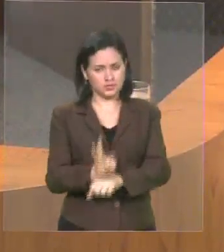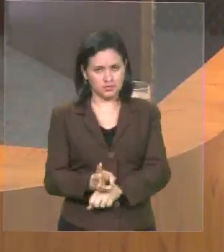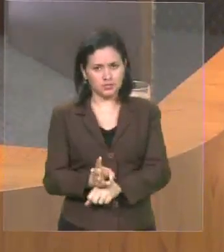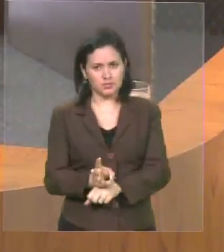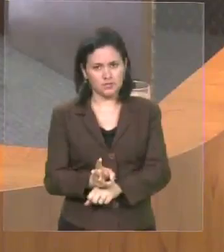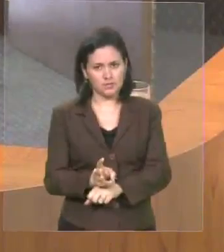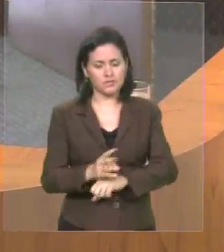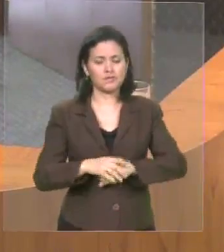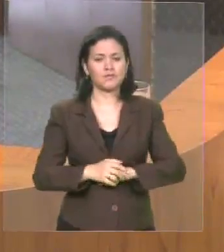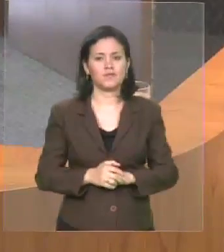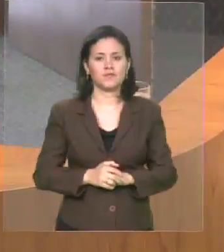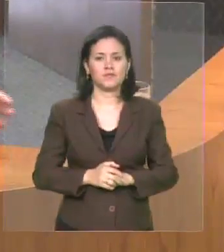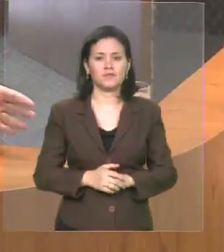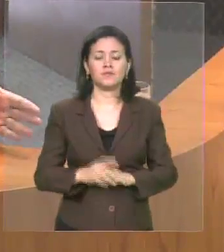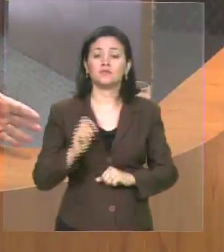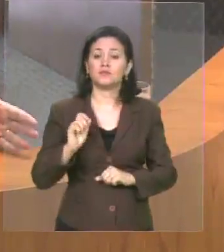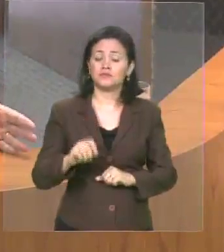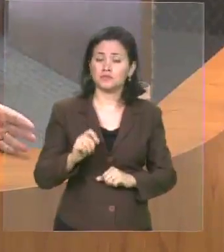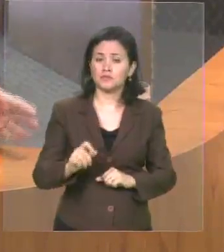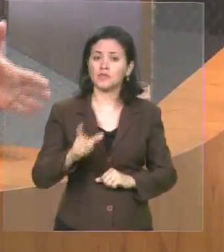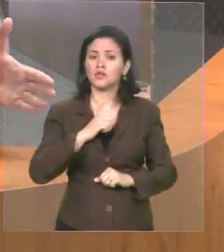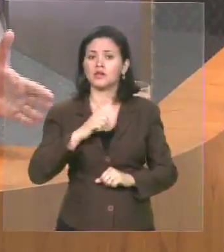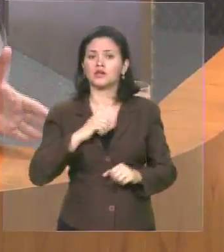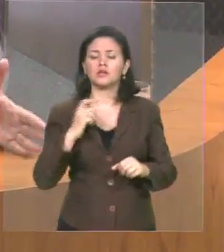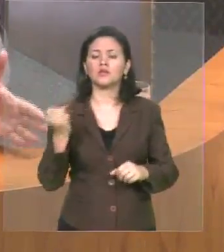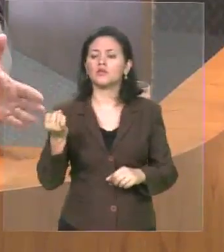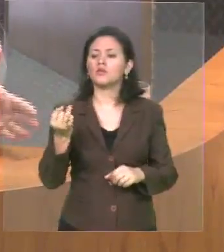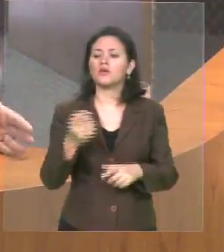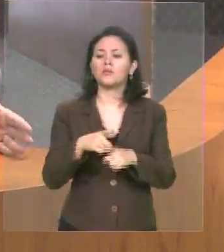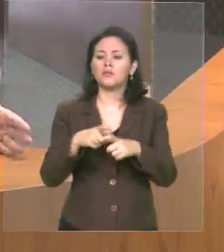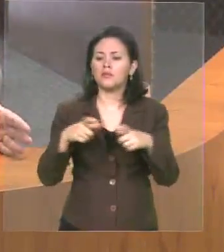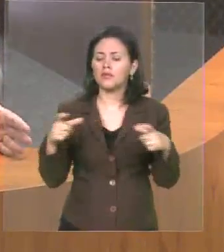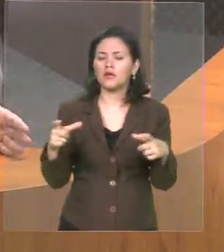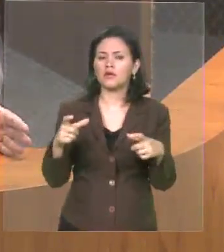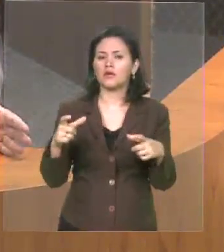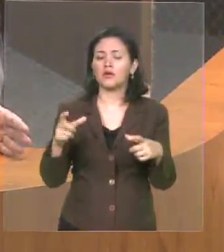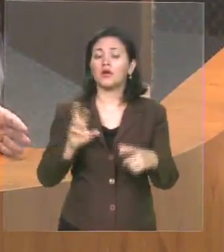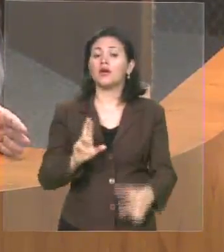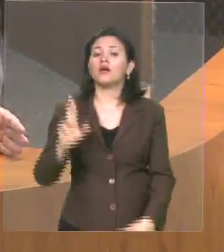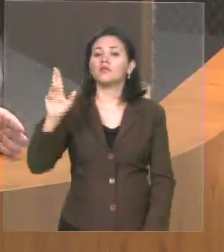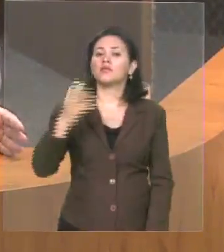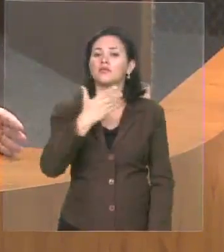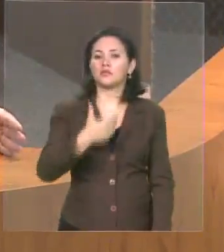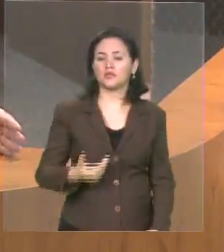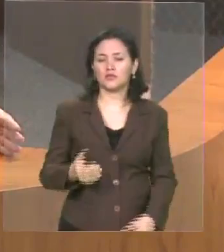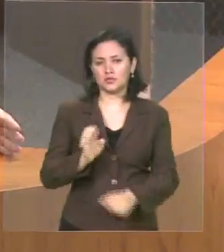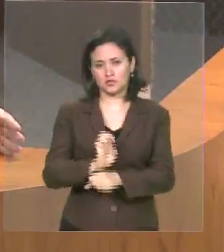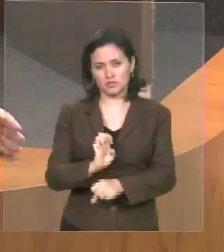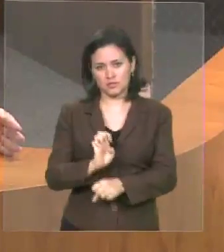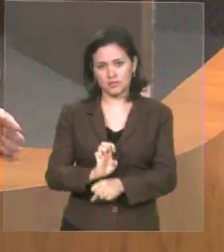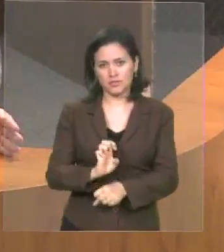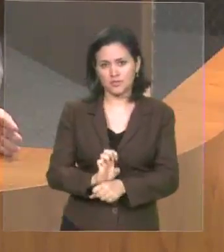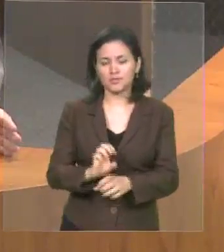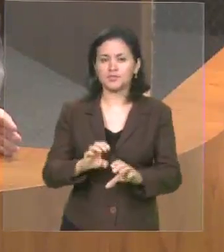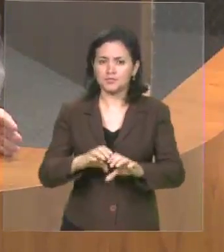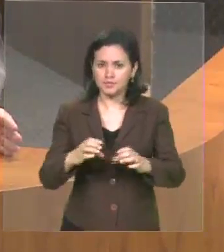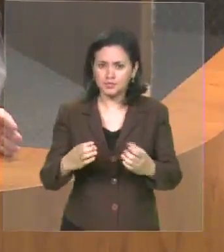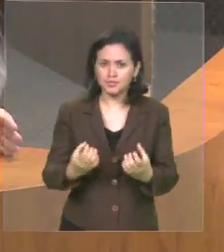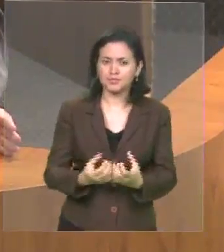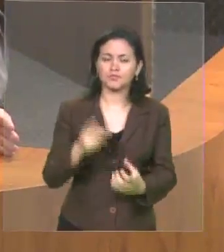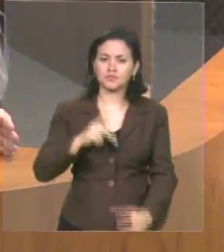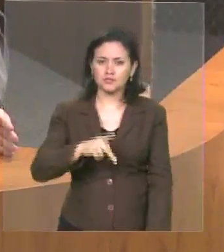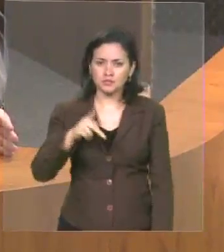Universitário da UEMA, que é composto majoritariamente por representantes do governo do Estado, que tem assento no Conselho, a comunidade acadêmica, os